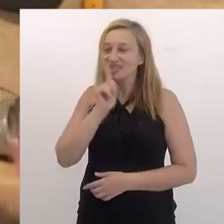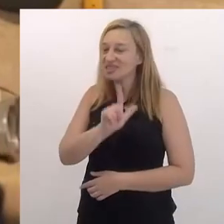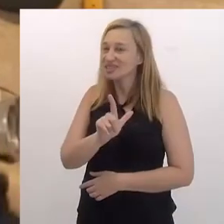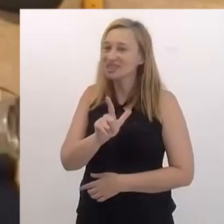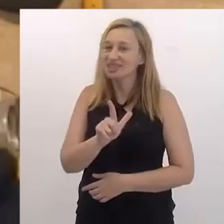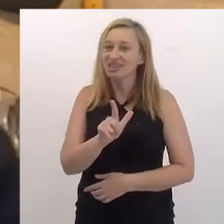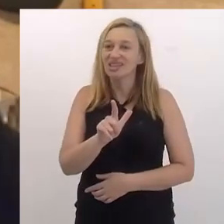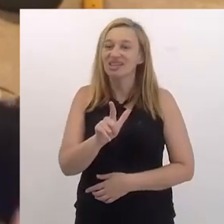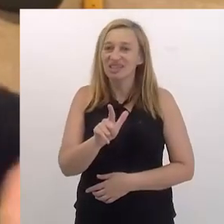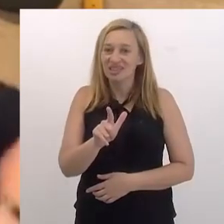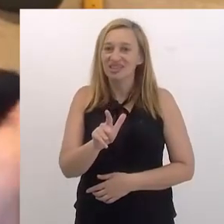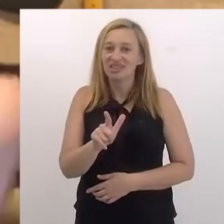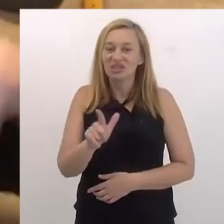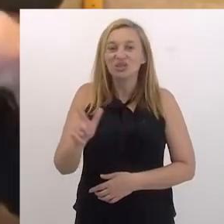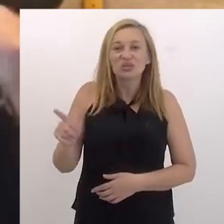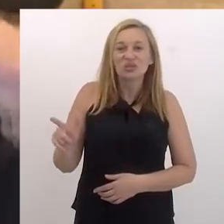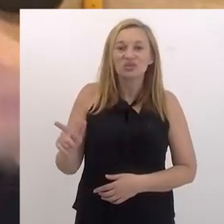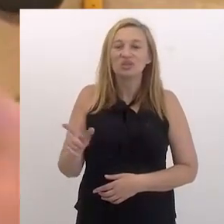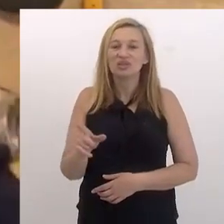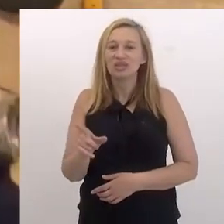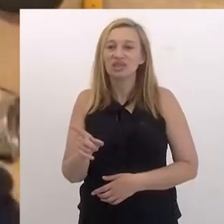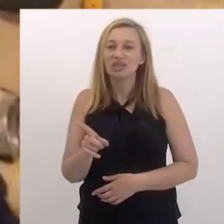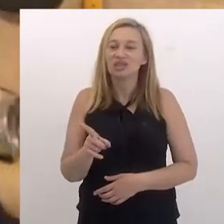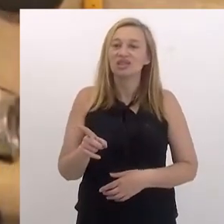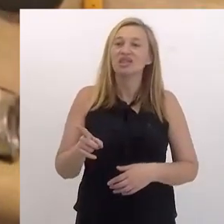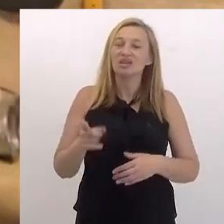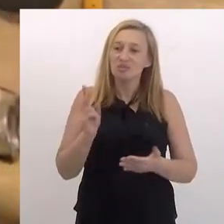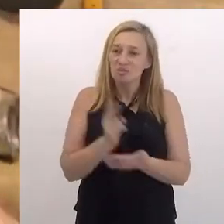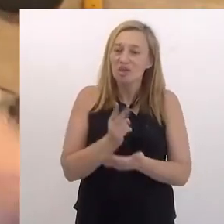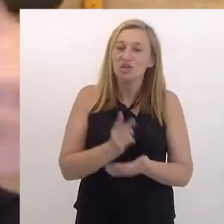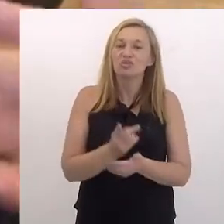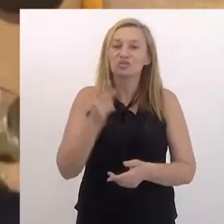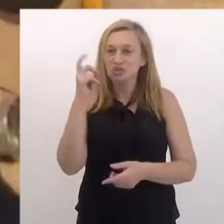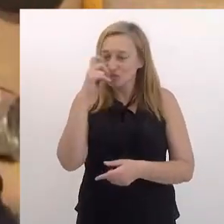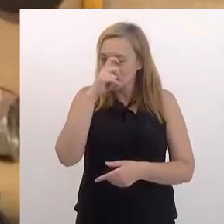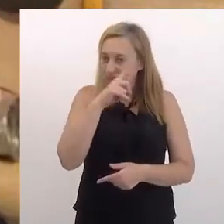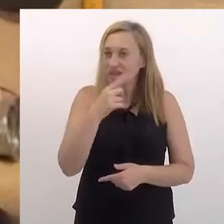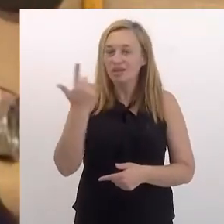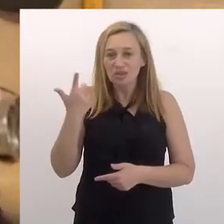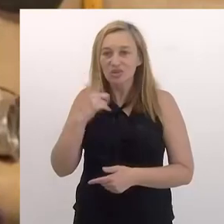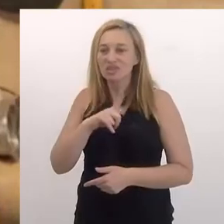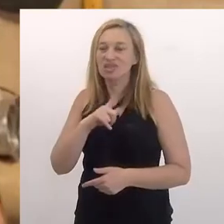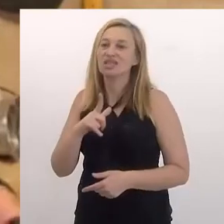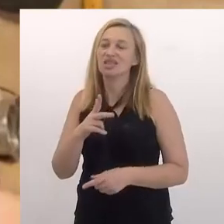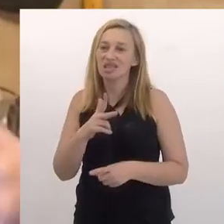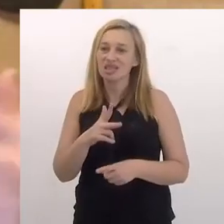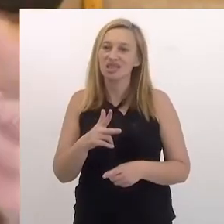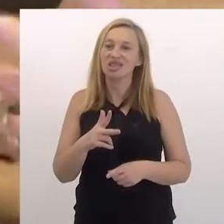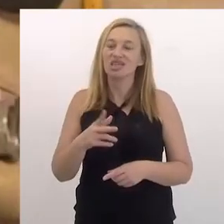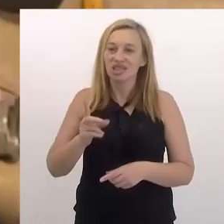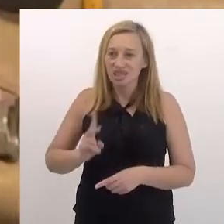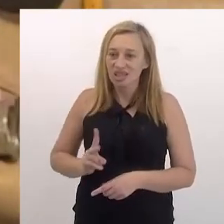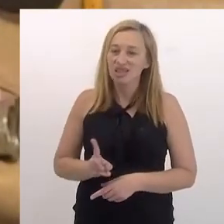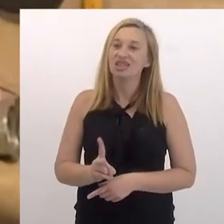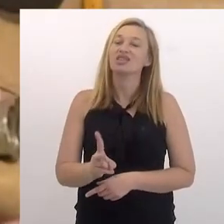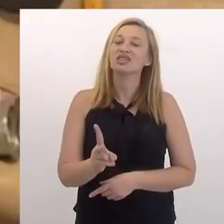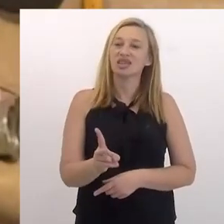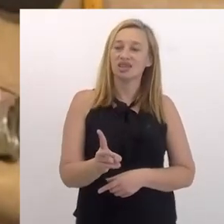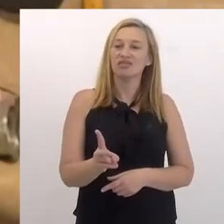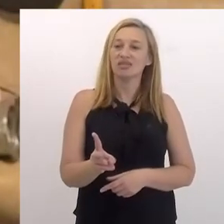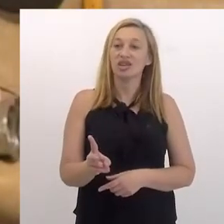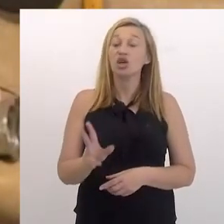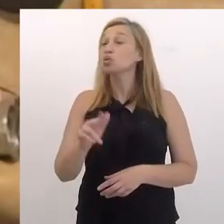E a gente conseguir ir com esse nosso jogo de cintura, atravessando os obstáculos, as oportunidades, mas nunca